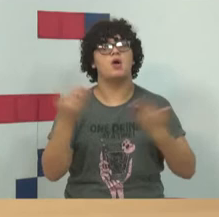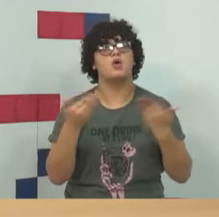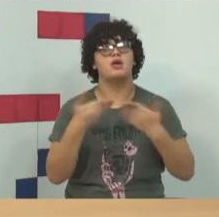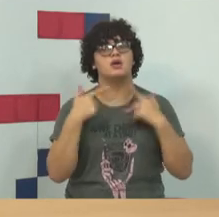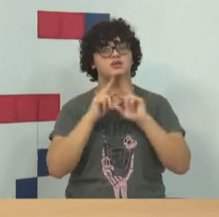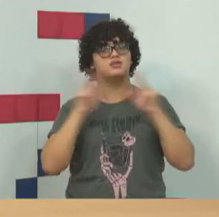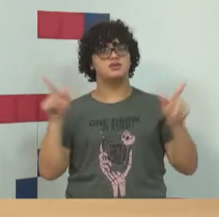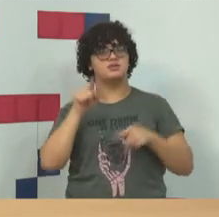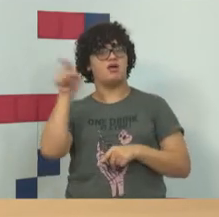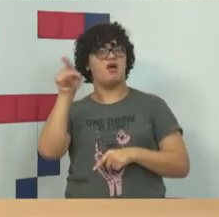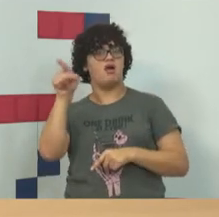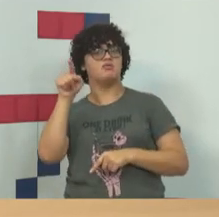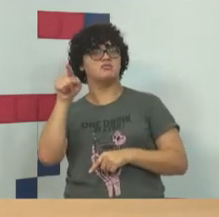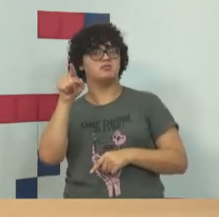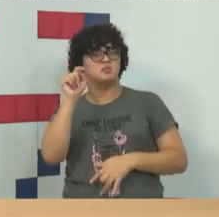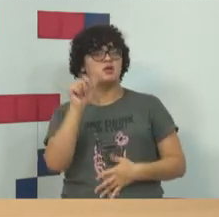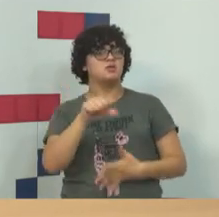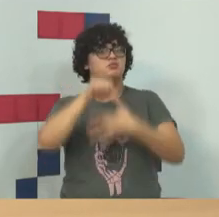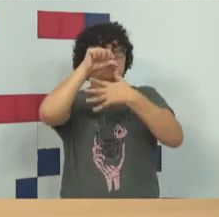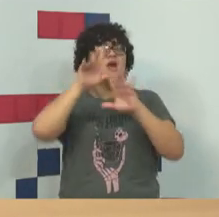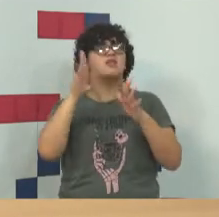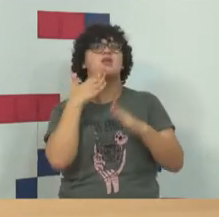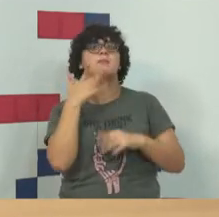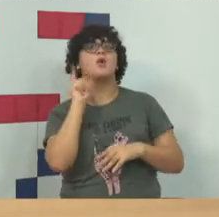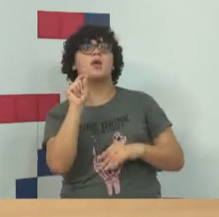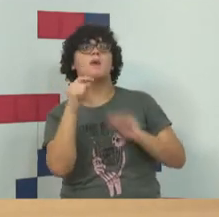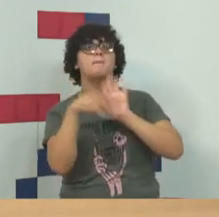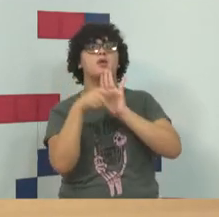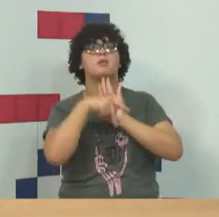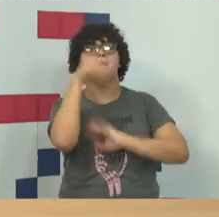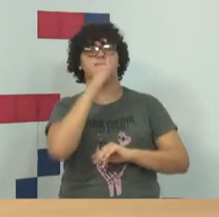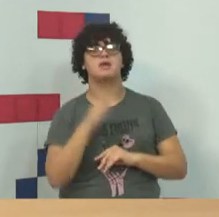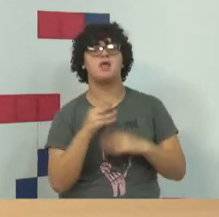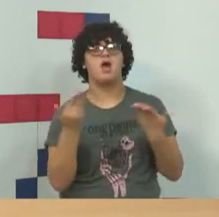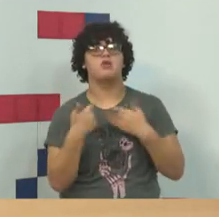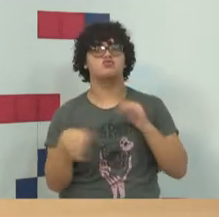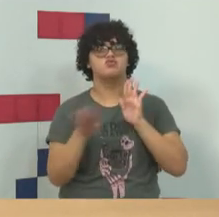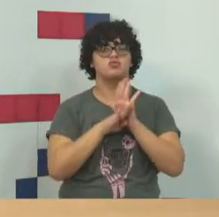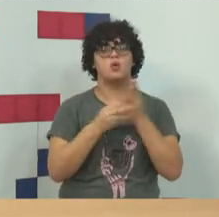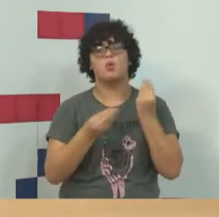diferente do sistema legal norte-americano, então, o sistema brasileiro, quando ele chega